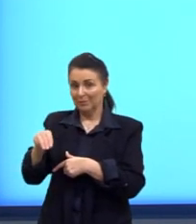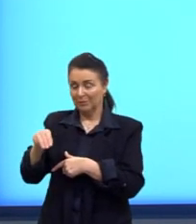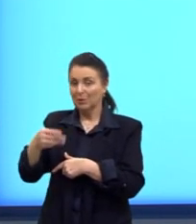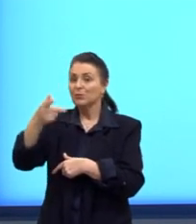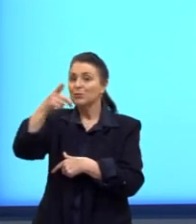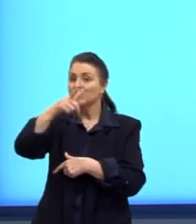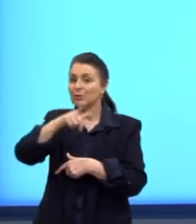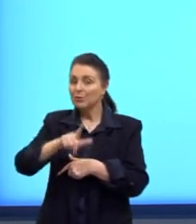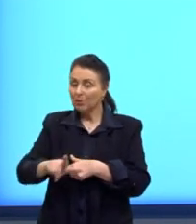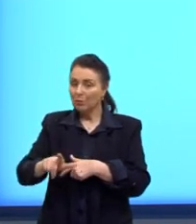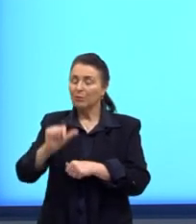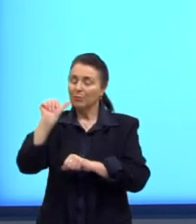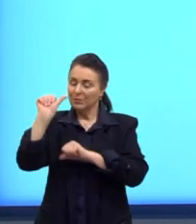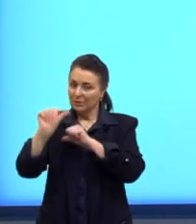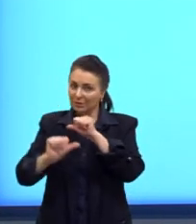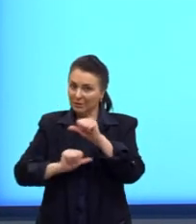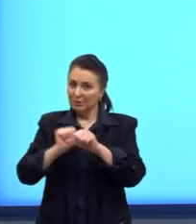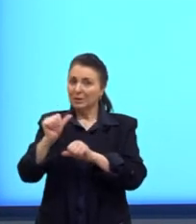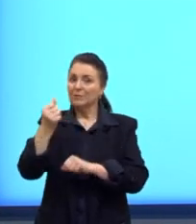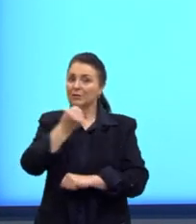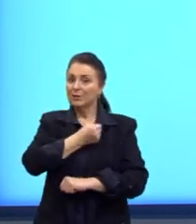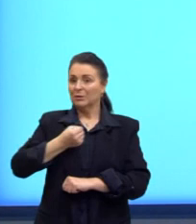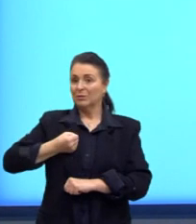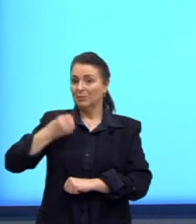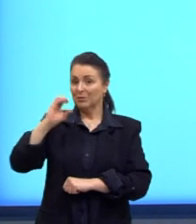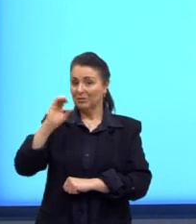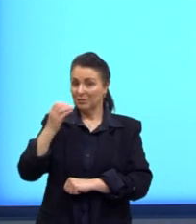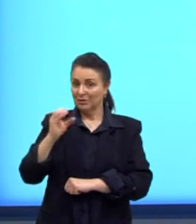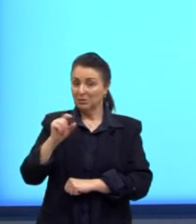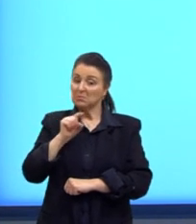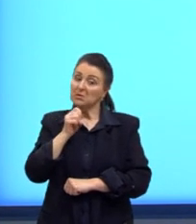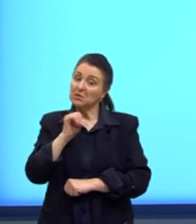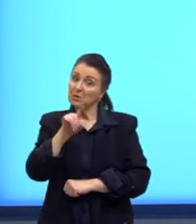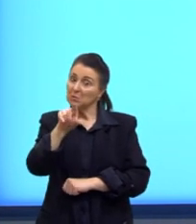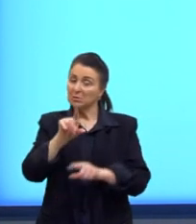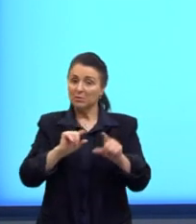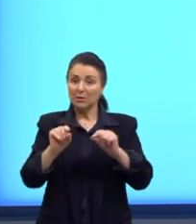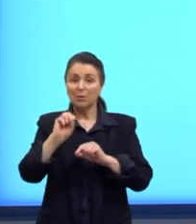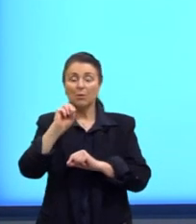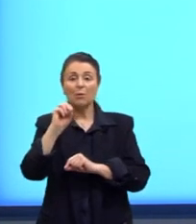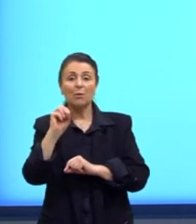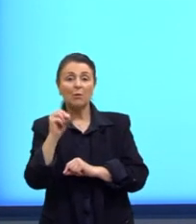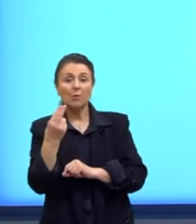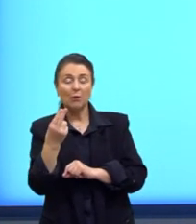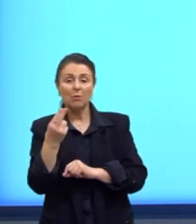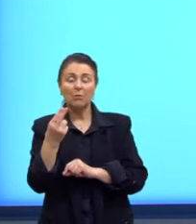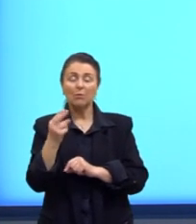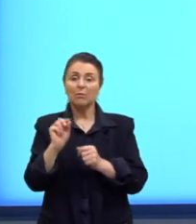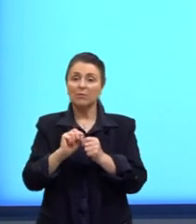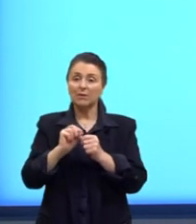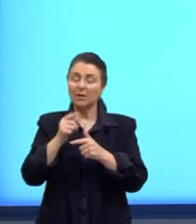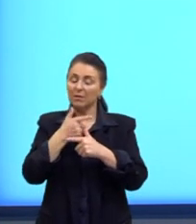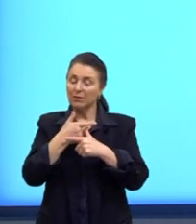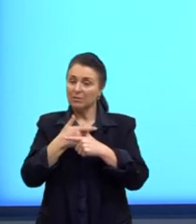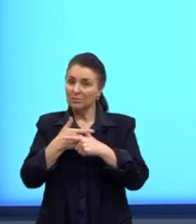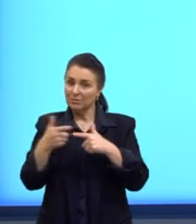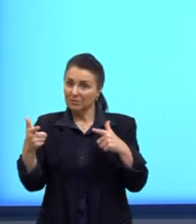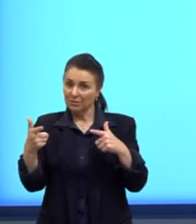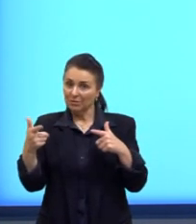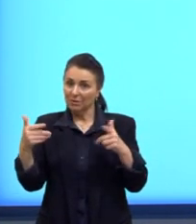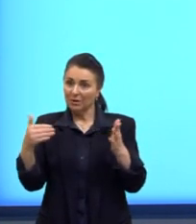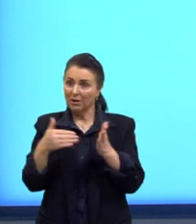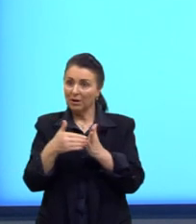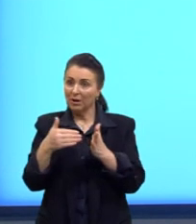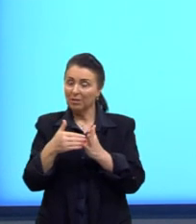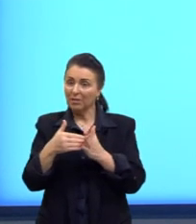novo, pode ser transformado em notação científica, se vocês preferirem, ou simplesmente fazer a divisão, né? Até no